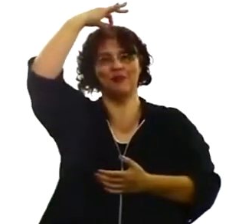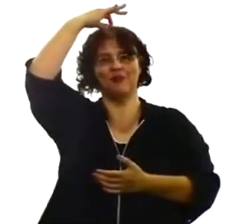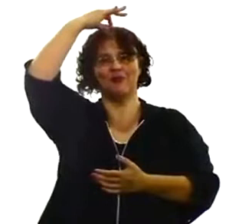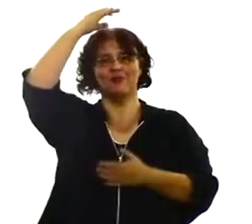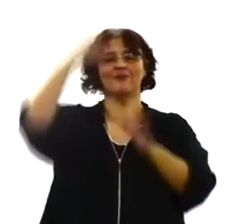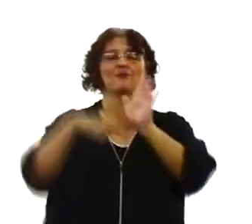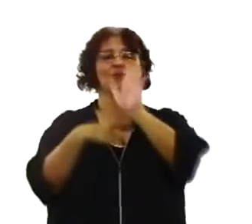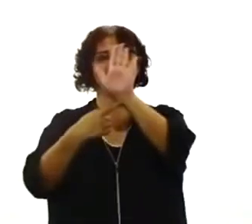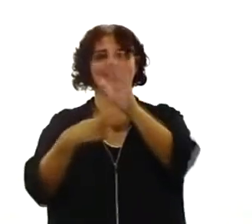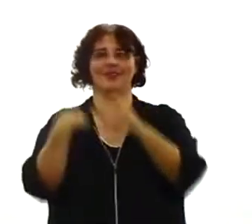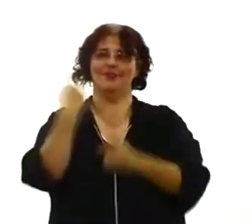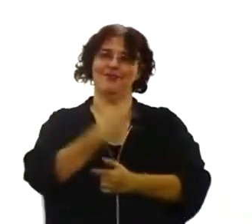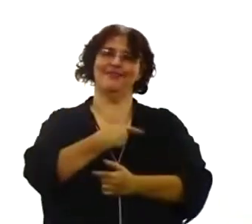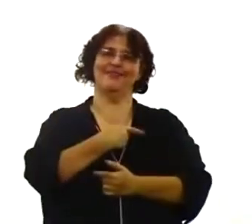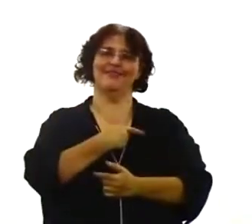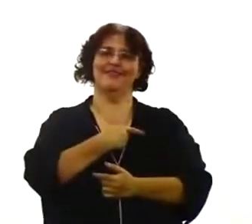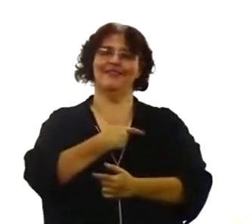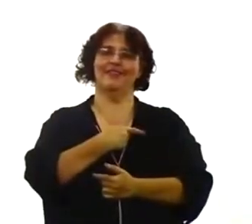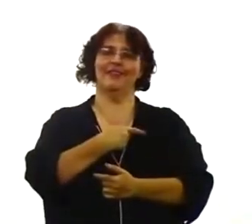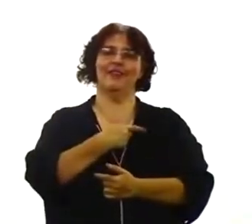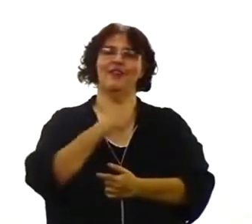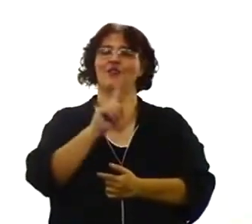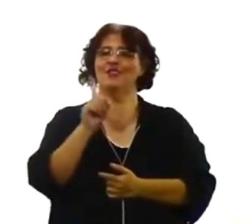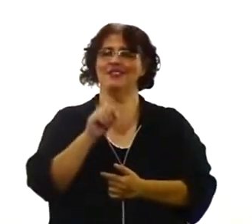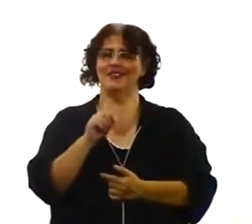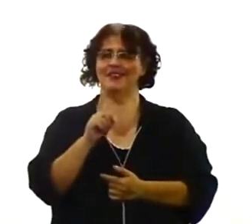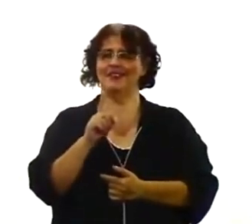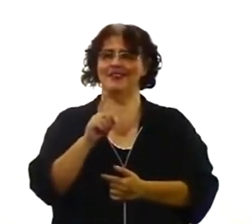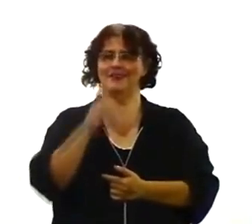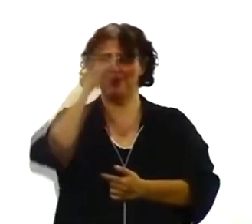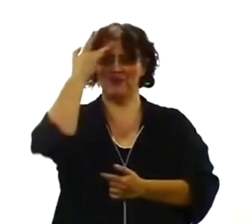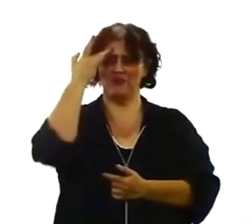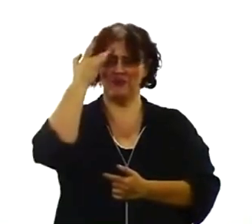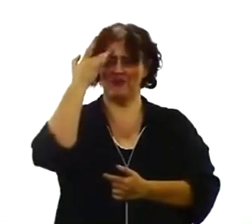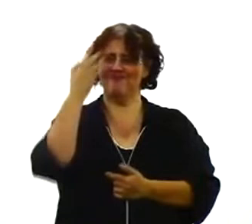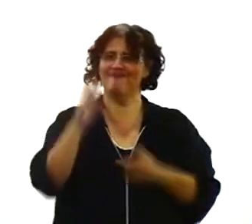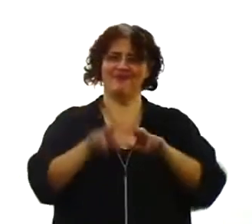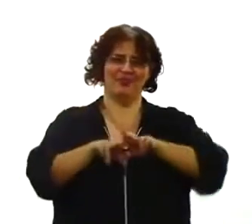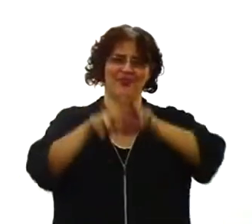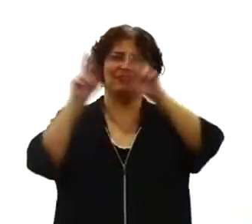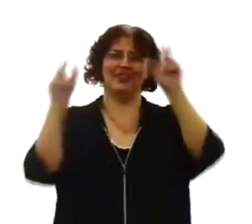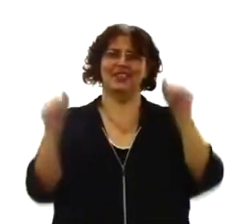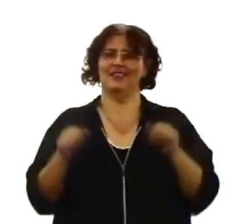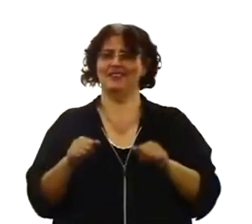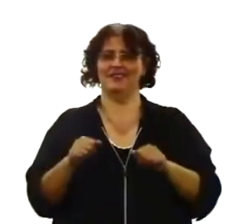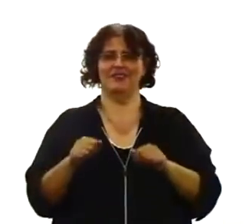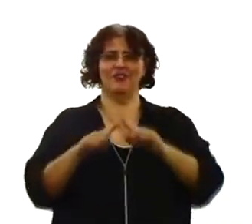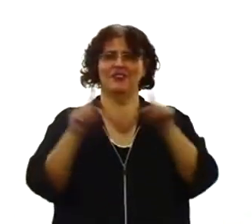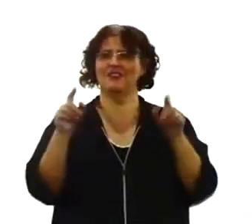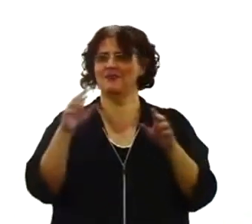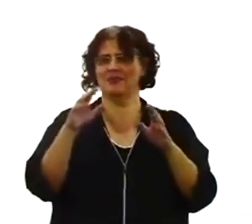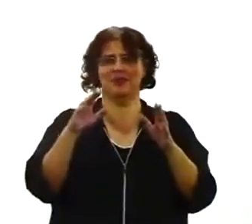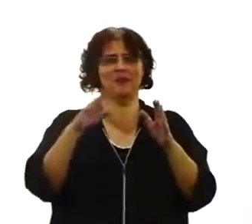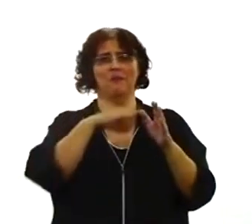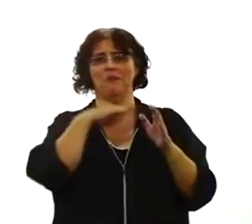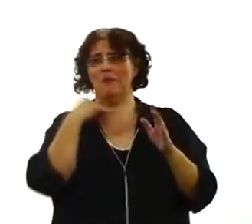fazendo. Você não é mais a mesma pessoa. Você não está mais entre os que dormem. A ti foi dado o